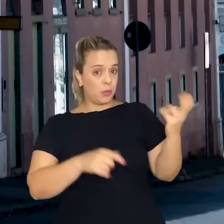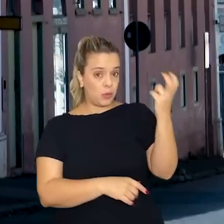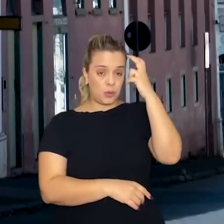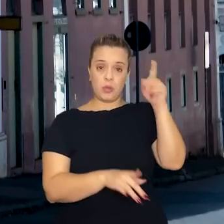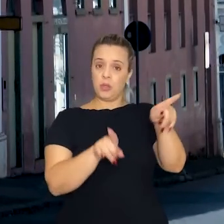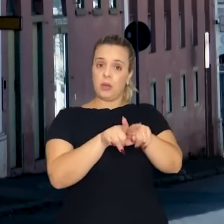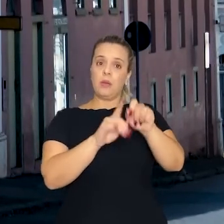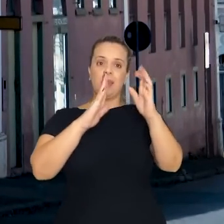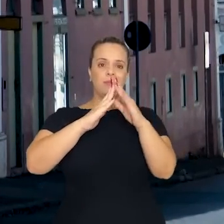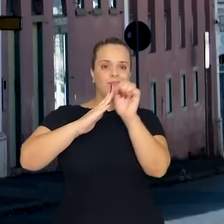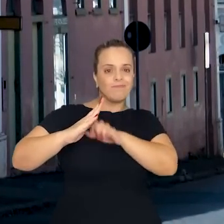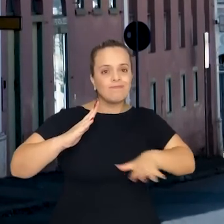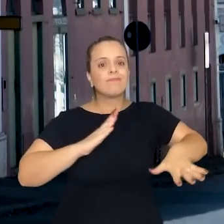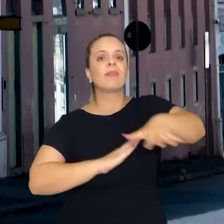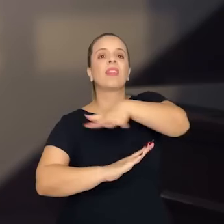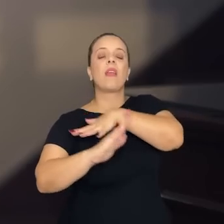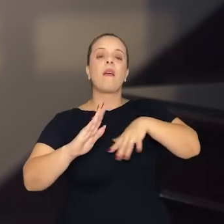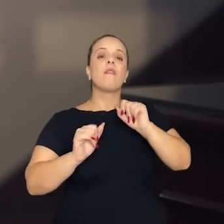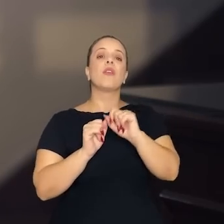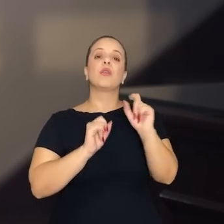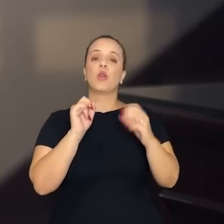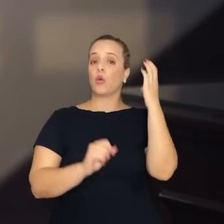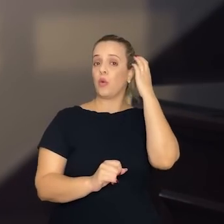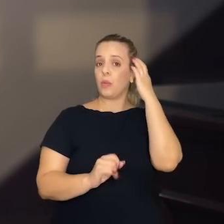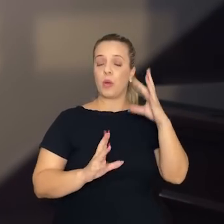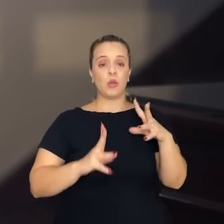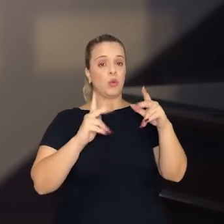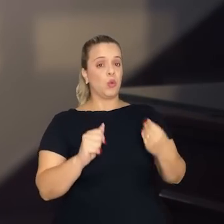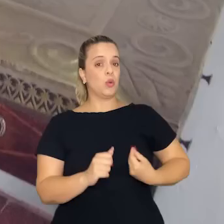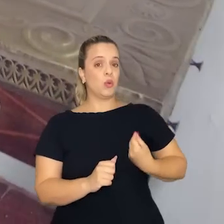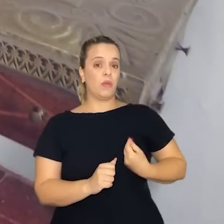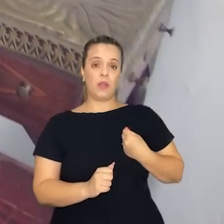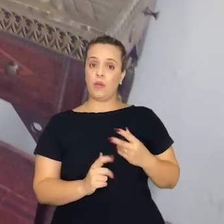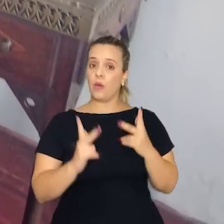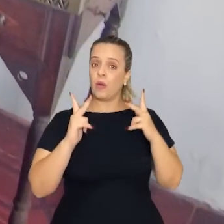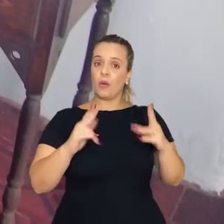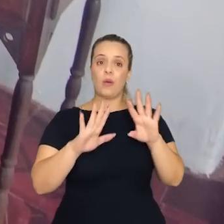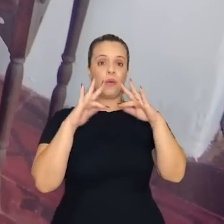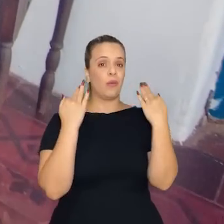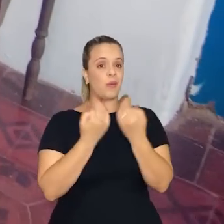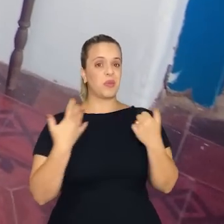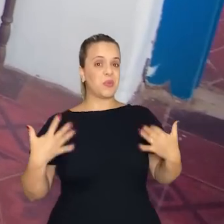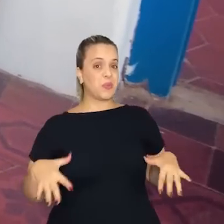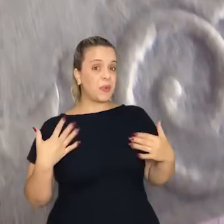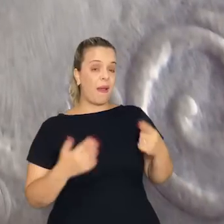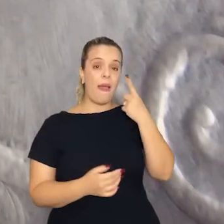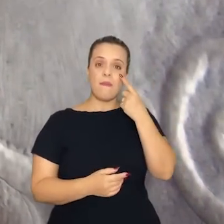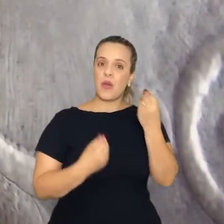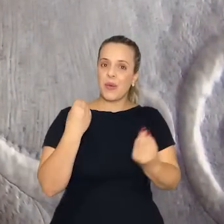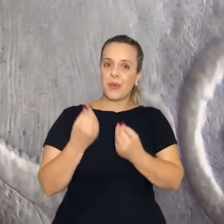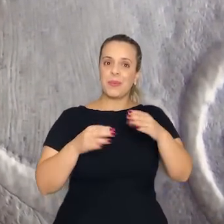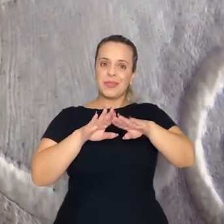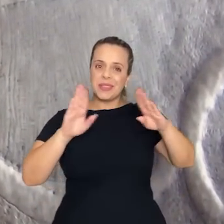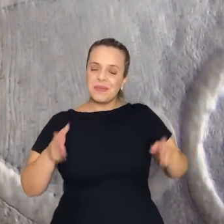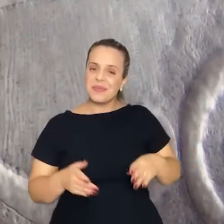fez com que Cuiabá vivesse com uma grande família. Todos se conheciam, todos sabiam quem era quem. Olha aqui essa mesa que é interessante, que